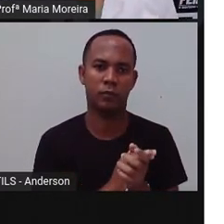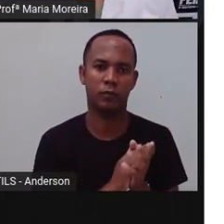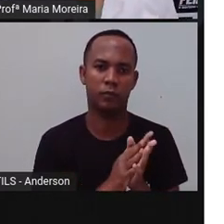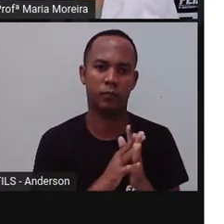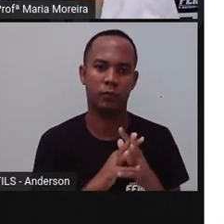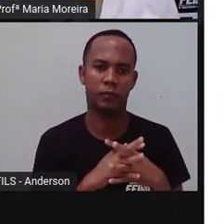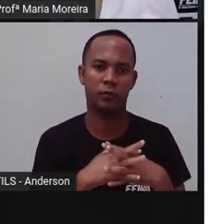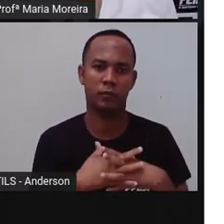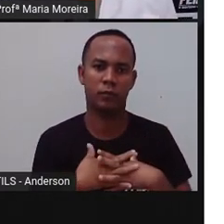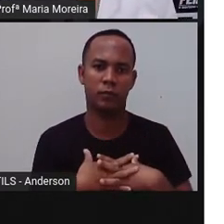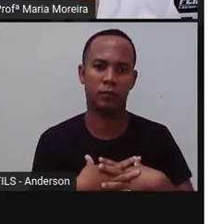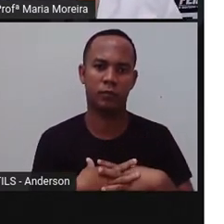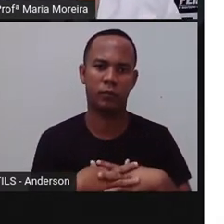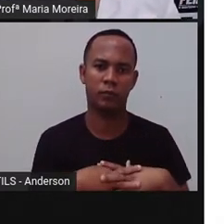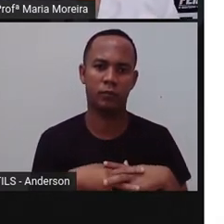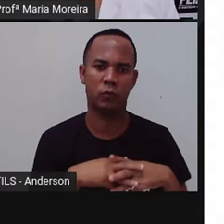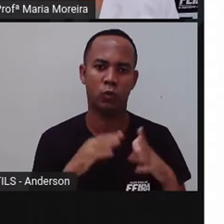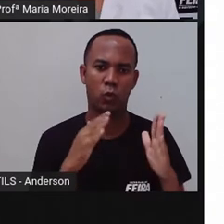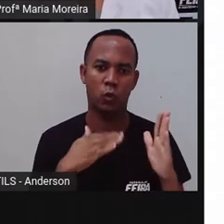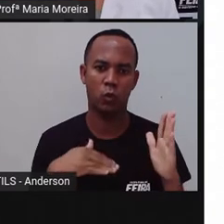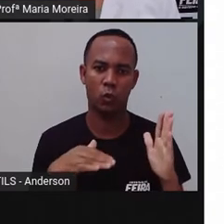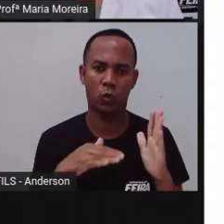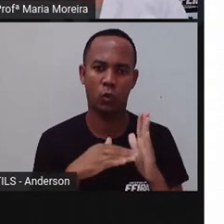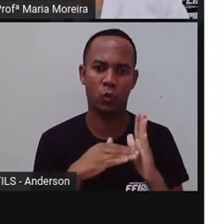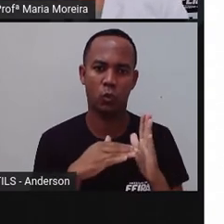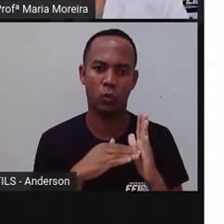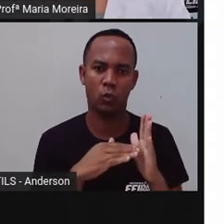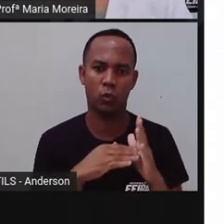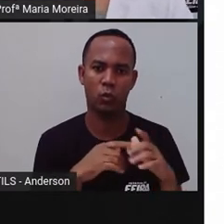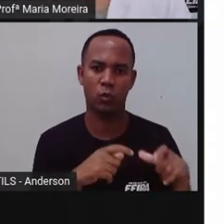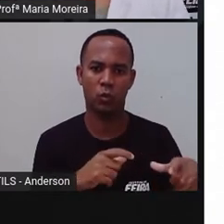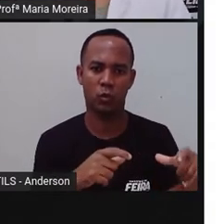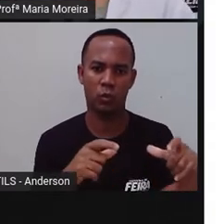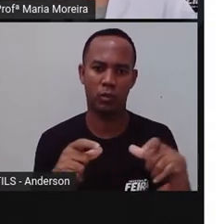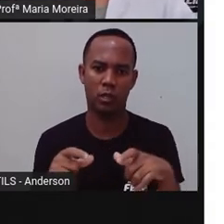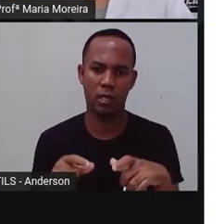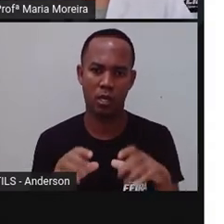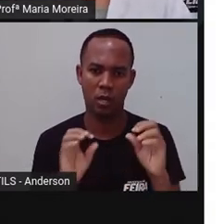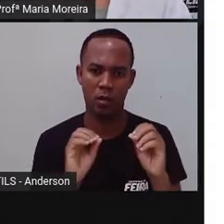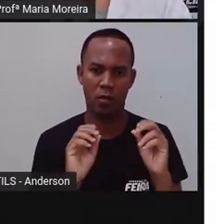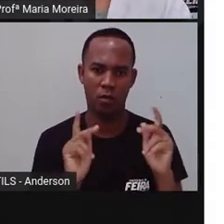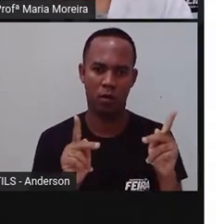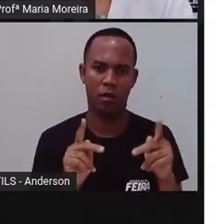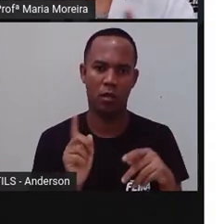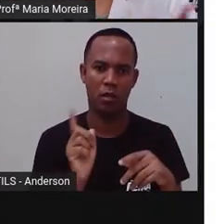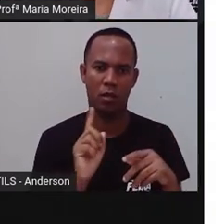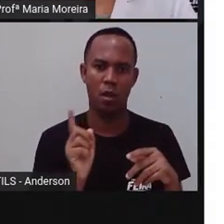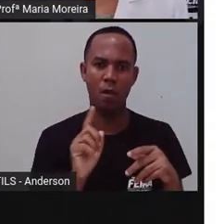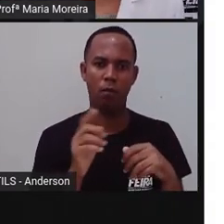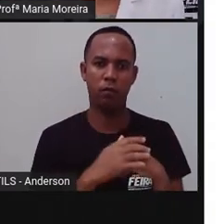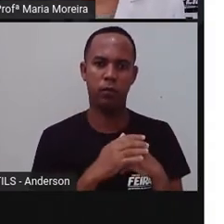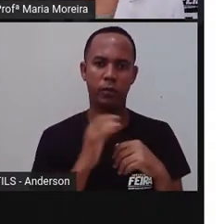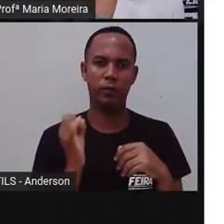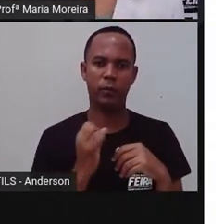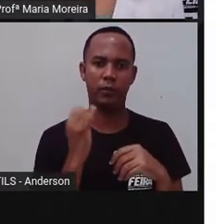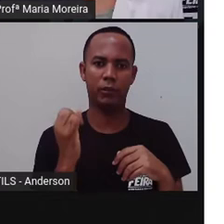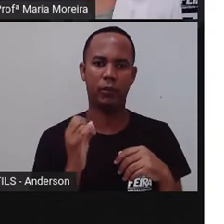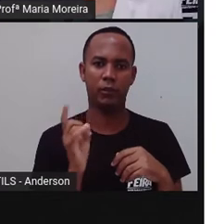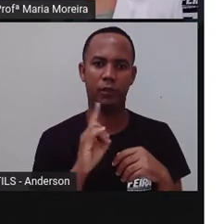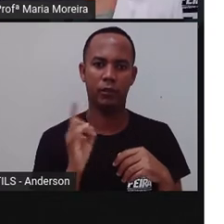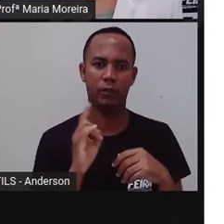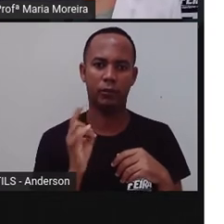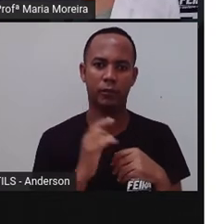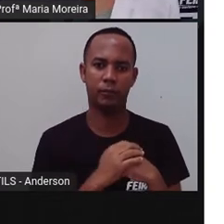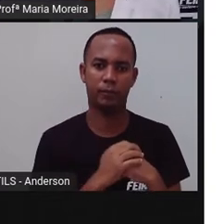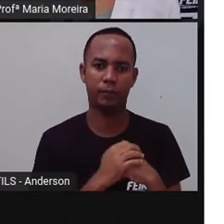público, é porque nem todos, né, tem uma significação, uma determinada importância pra